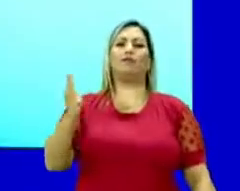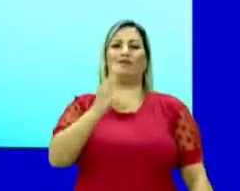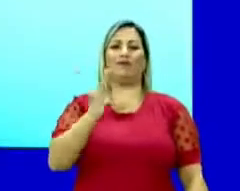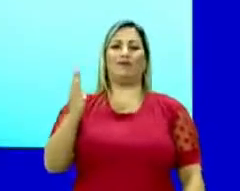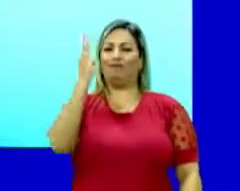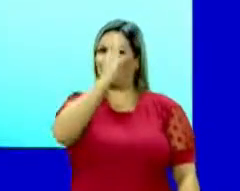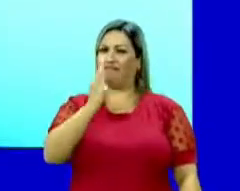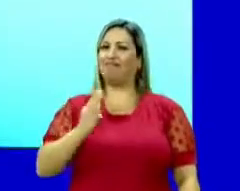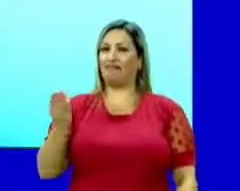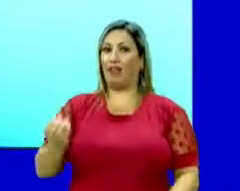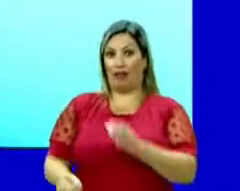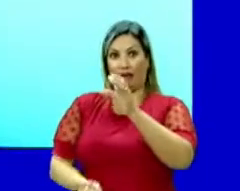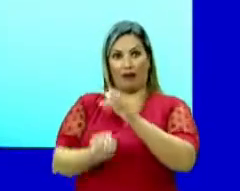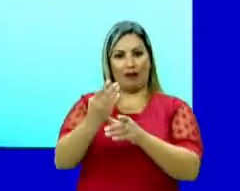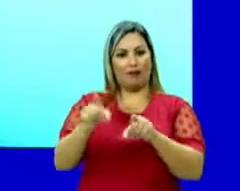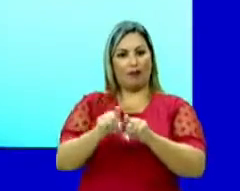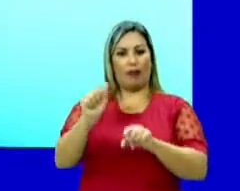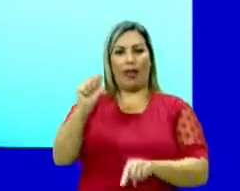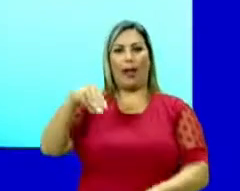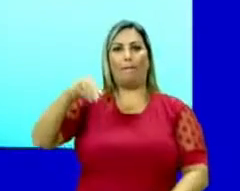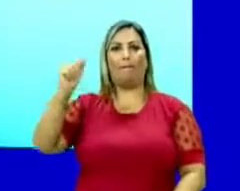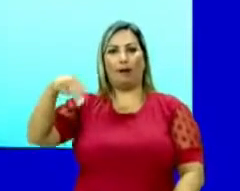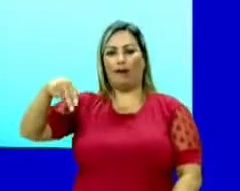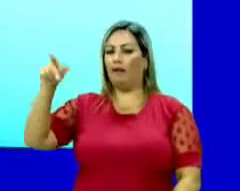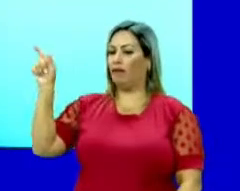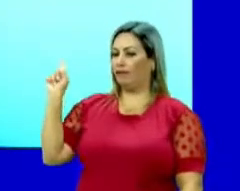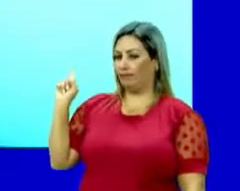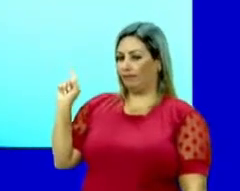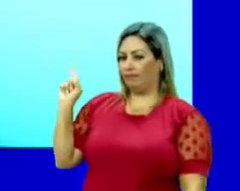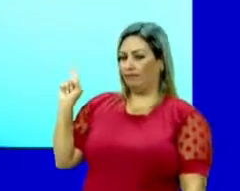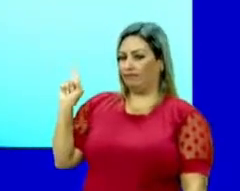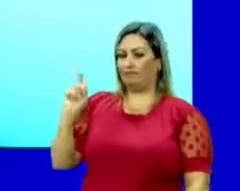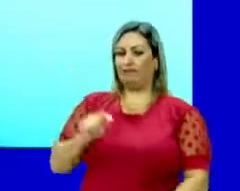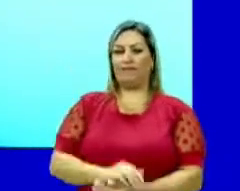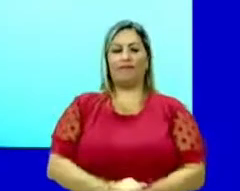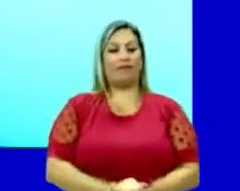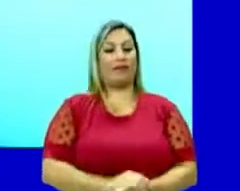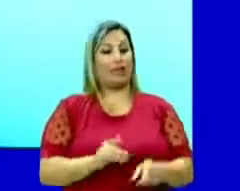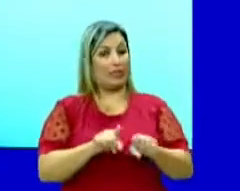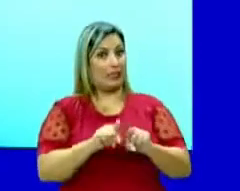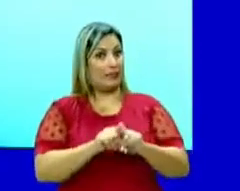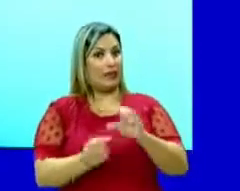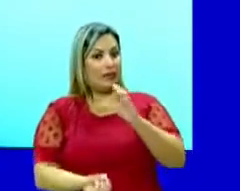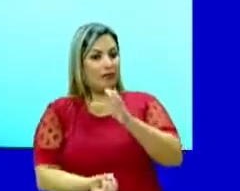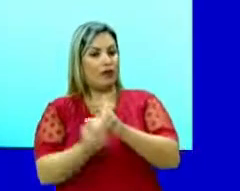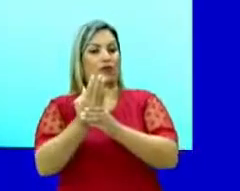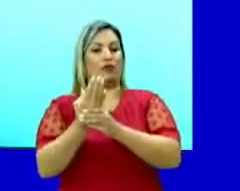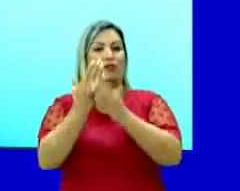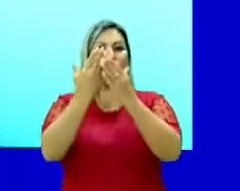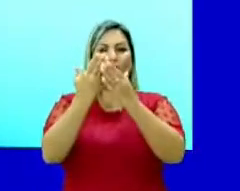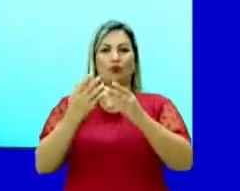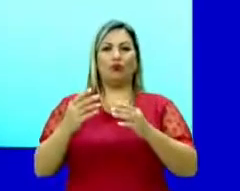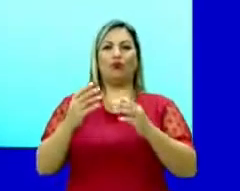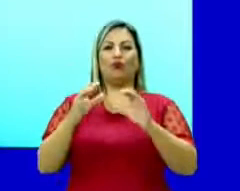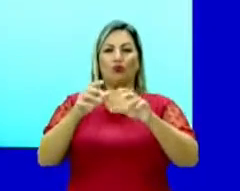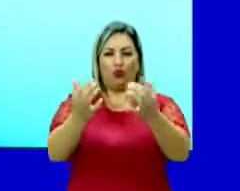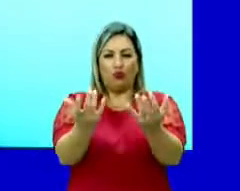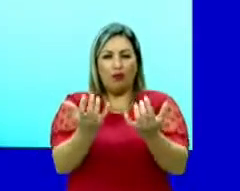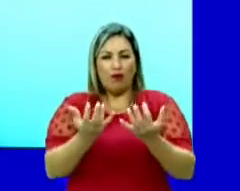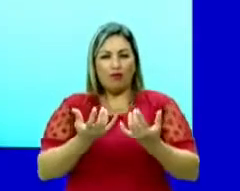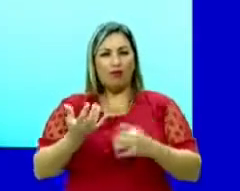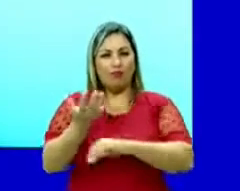a criação, por exemplo, da Amã em Resende. Vamos ver também a inauguração do Jardim